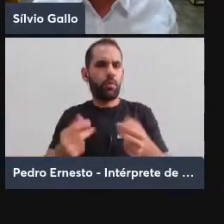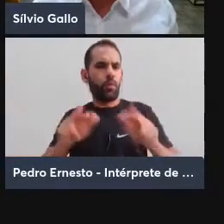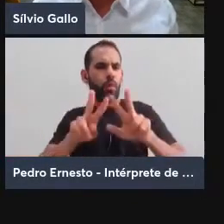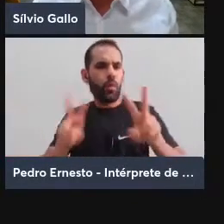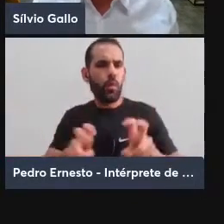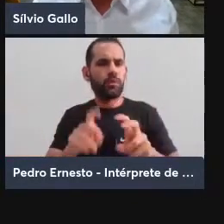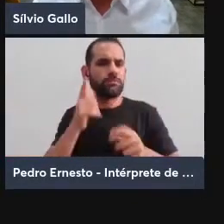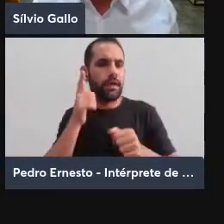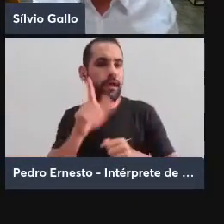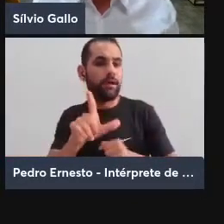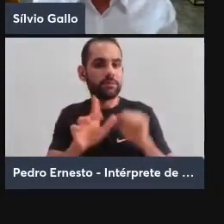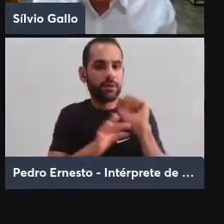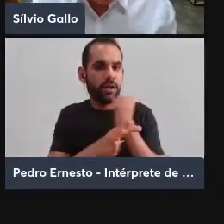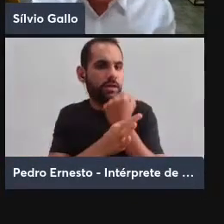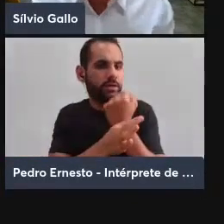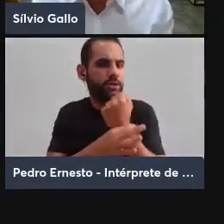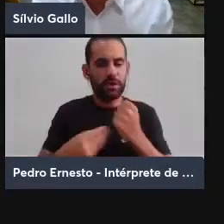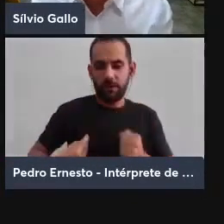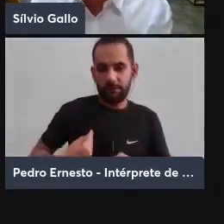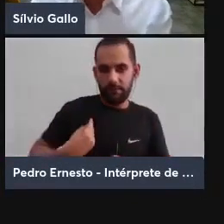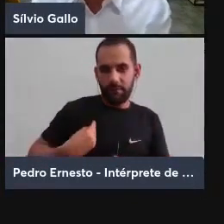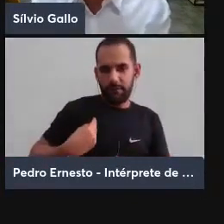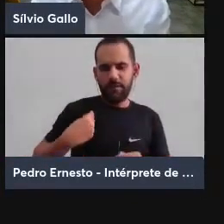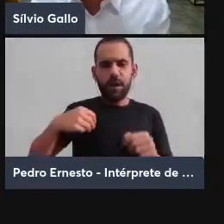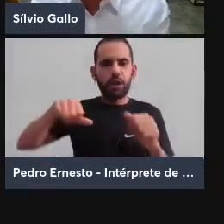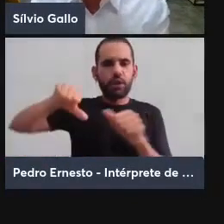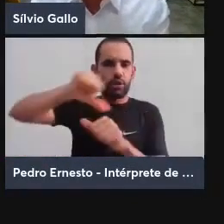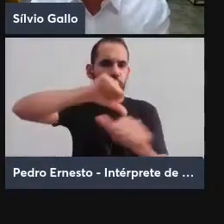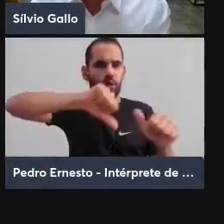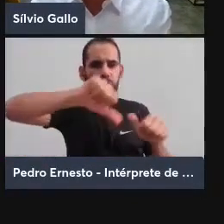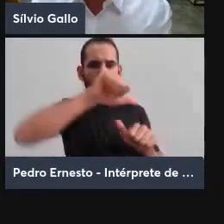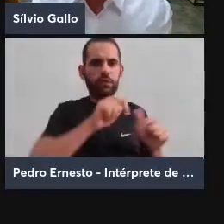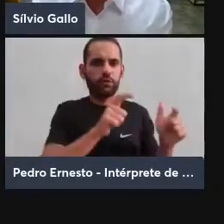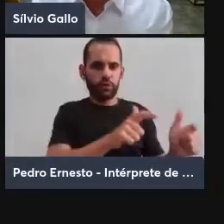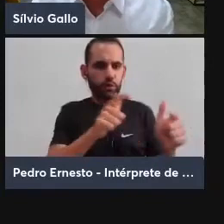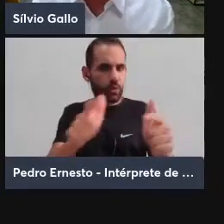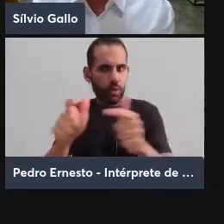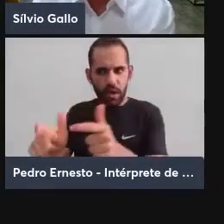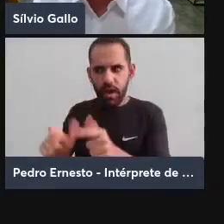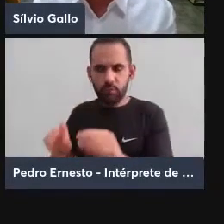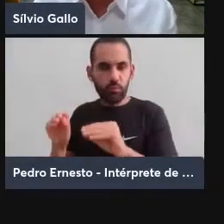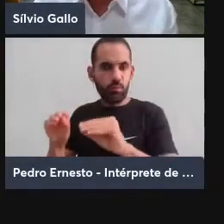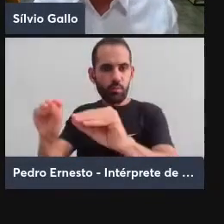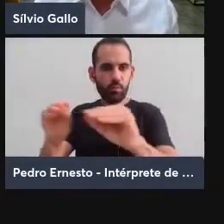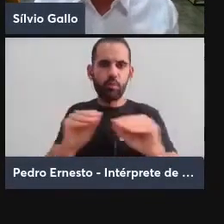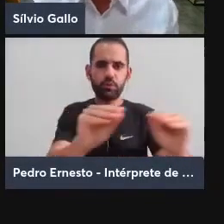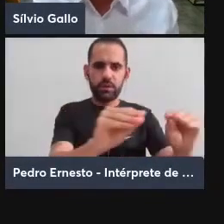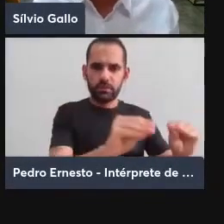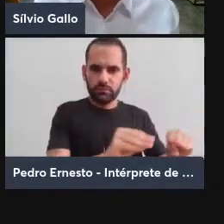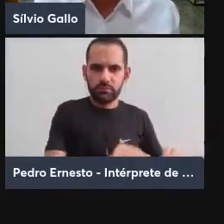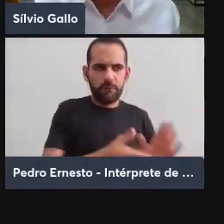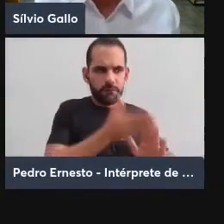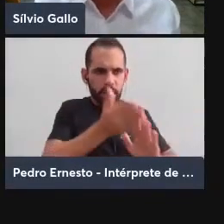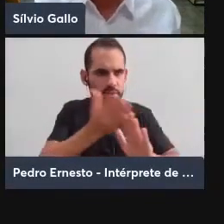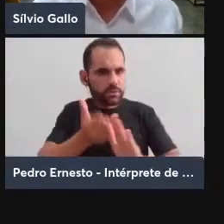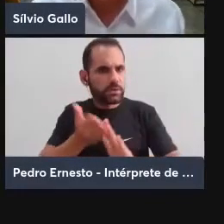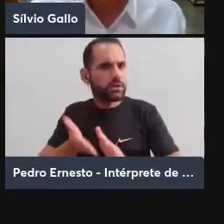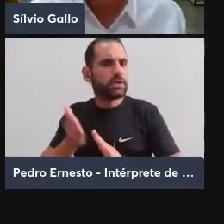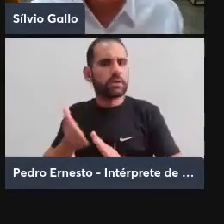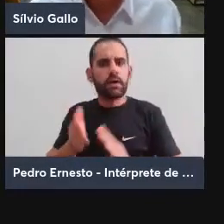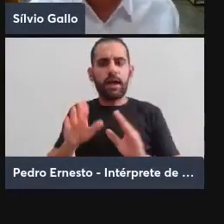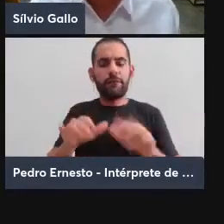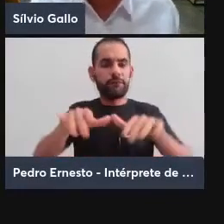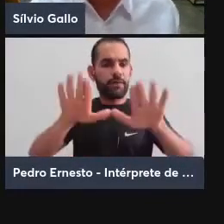sobrevivência, trocando de território, viajando de território para território e se estabelecem em um